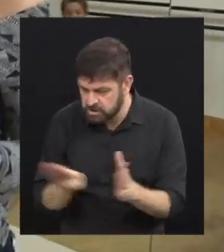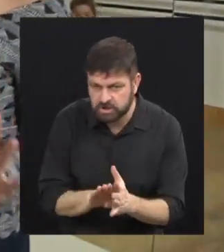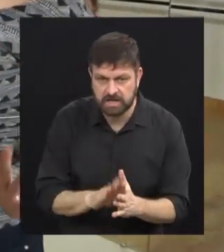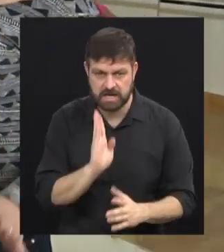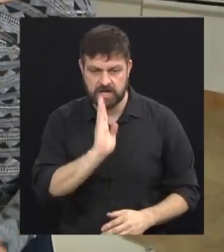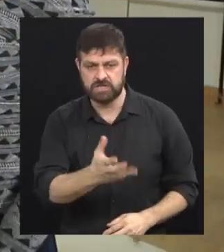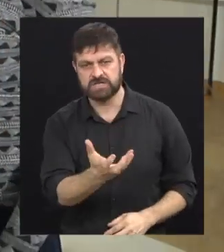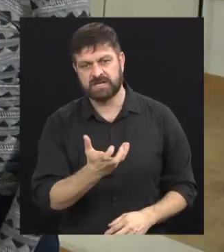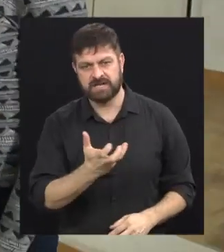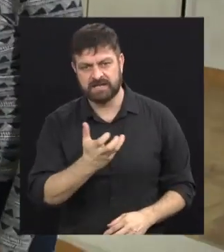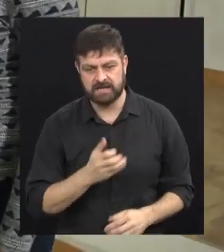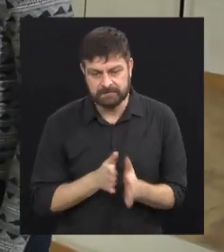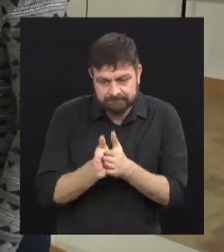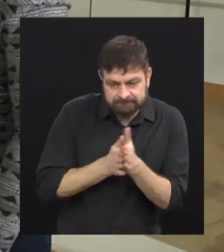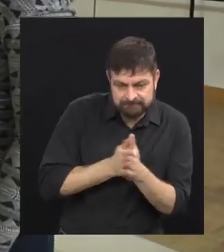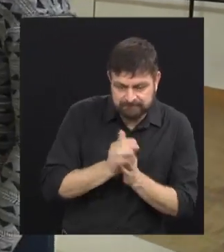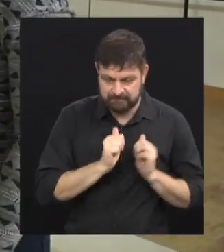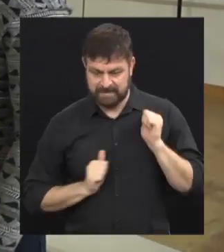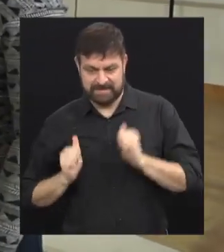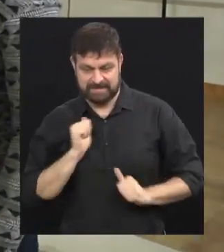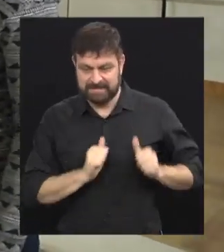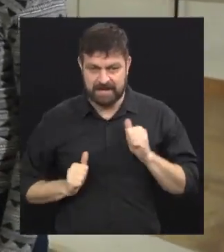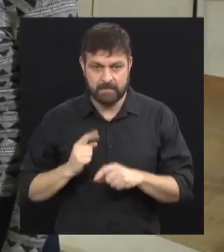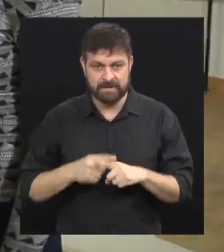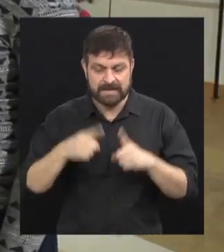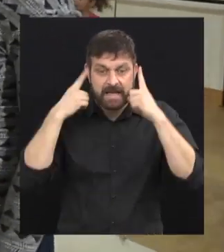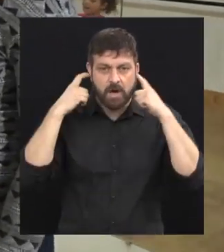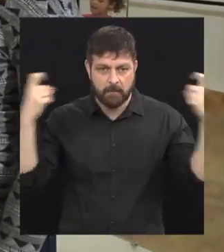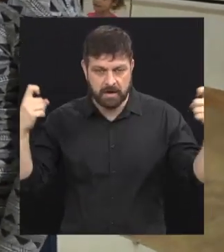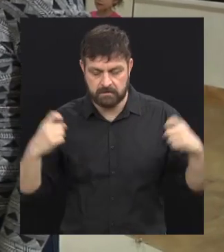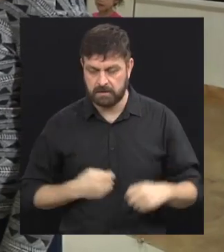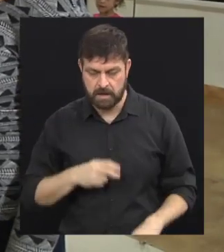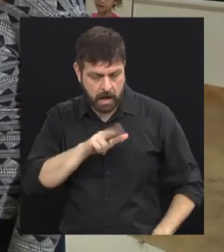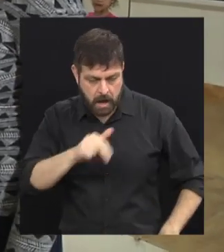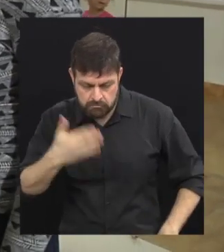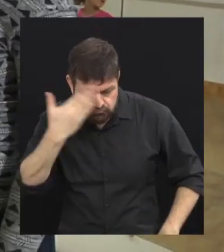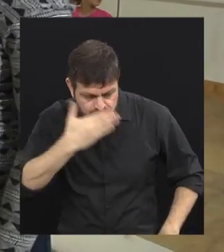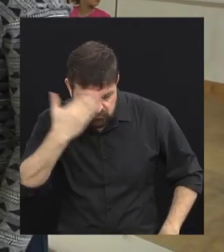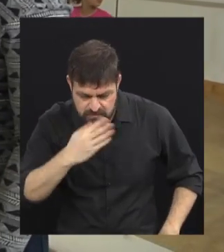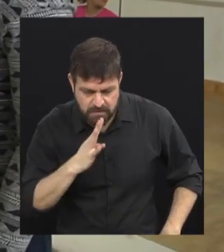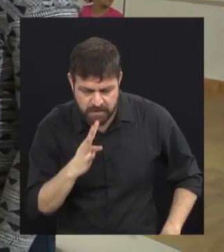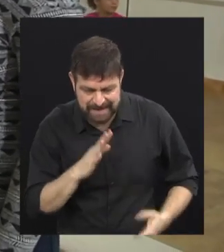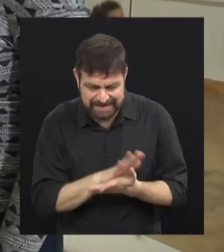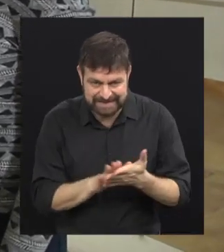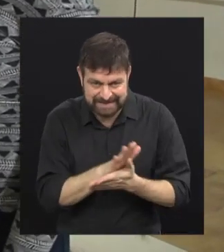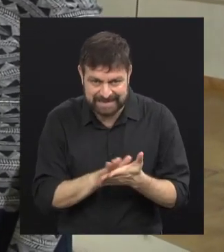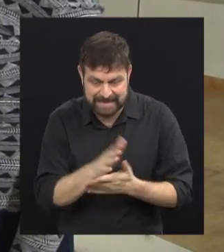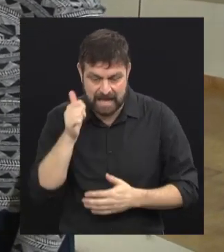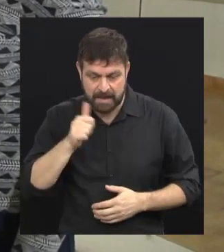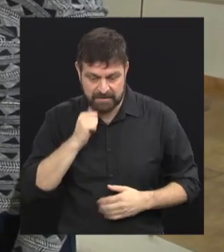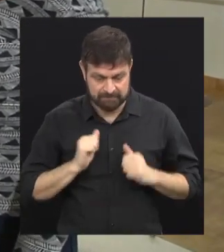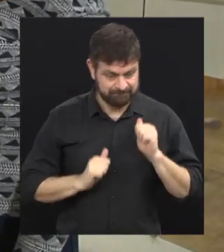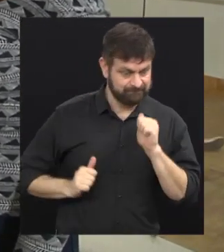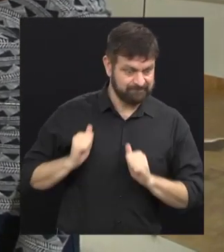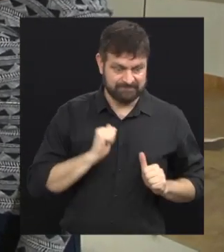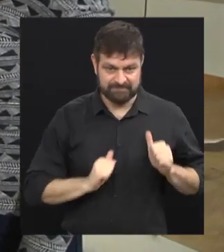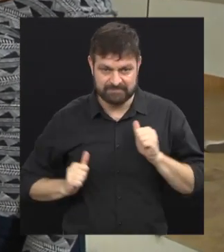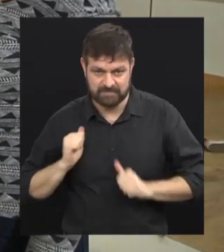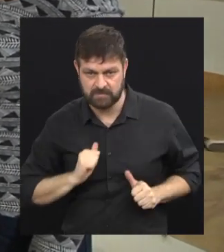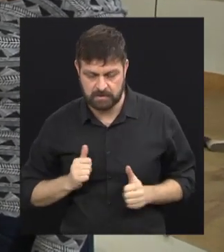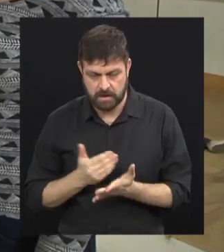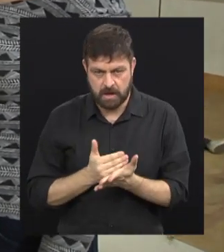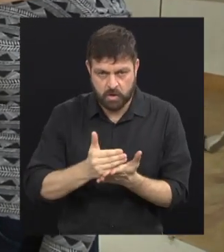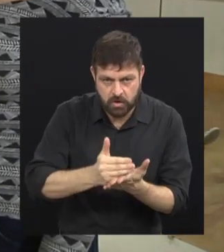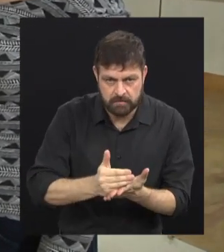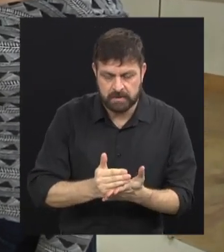é grande, elas têm Eles ficam muito ansiosos por causa do barulho, principalmente quem nunca viu a dança, eles ficam bastante agitados. Então